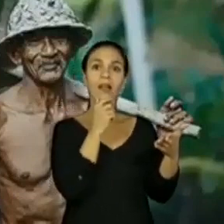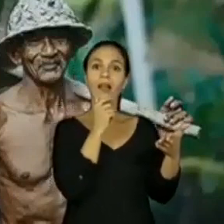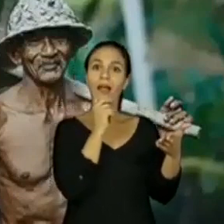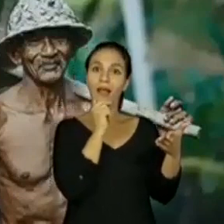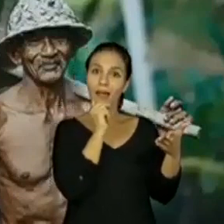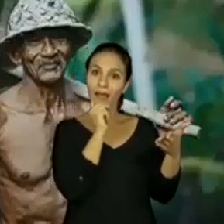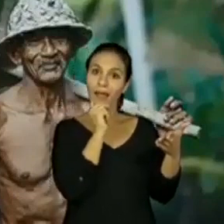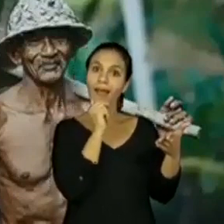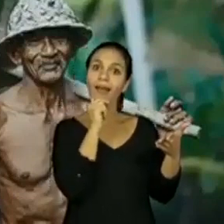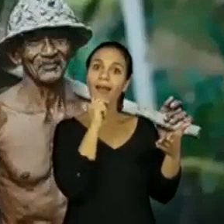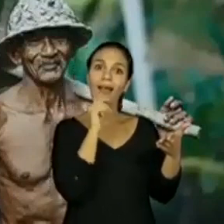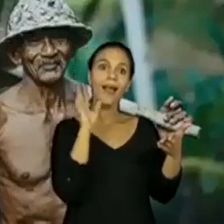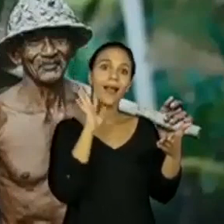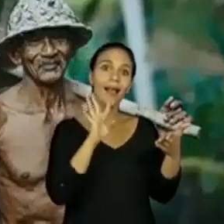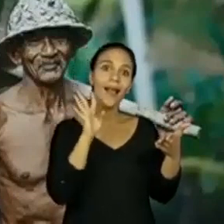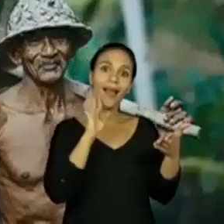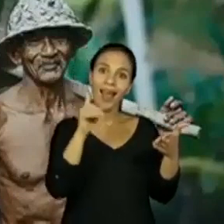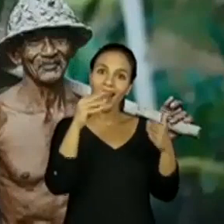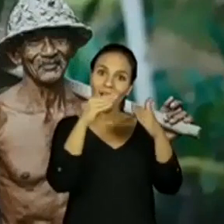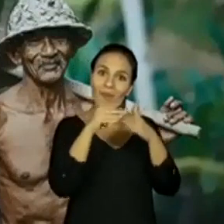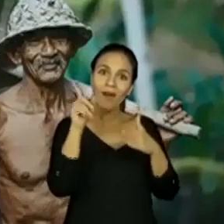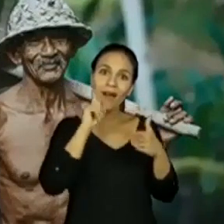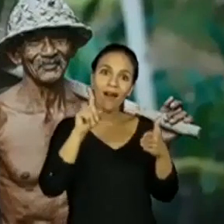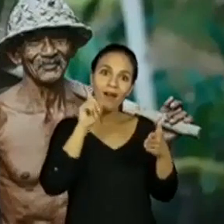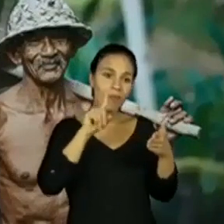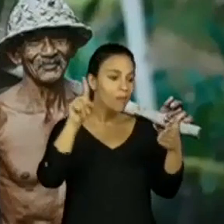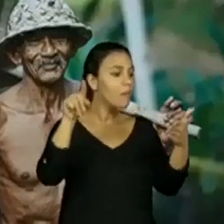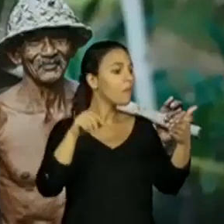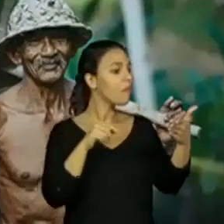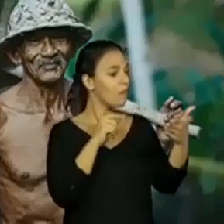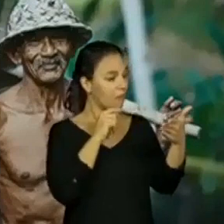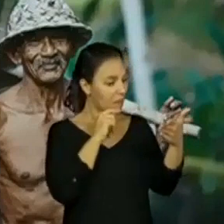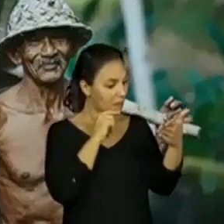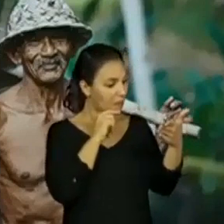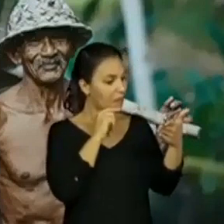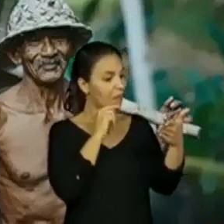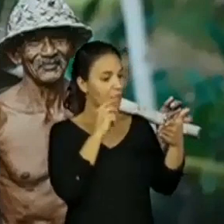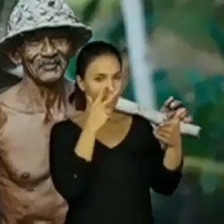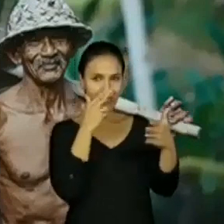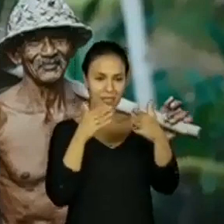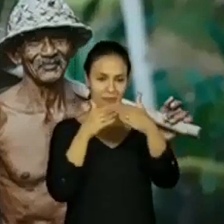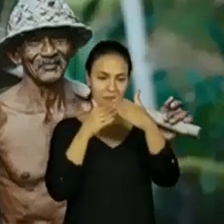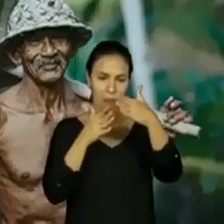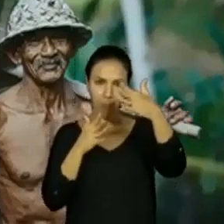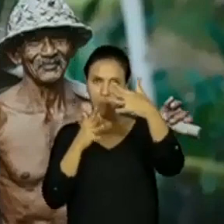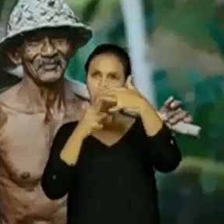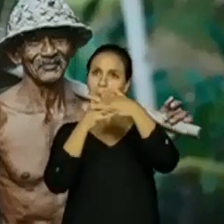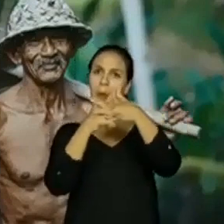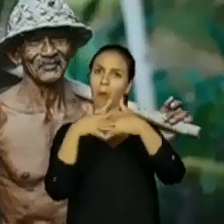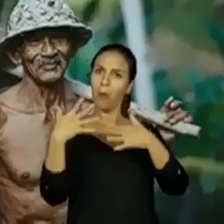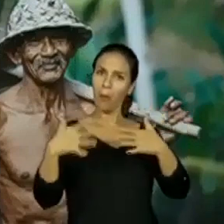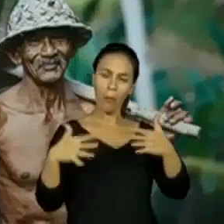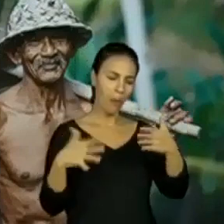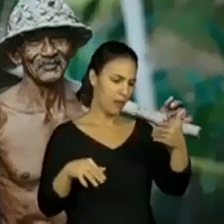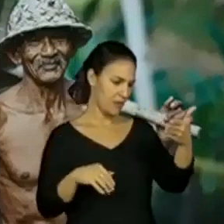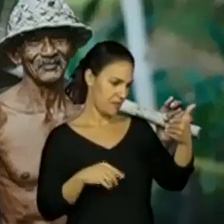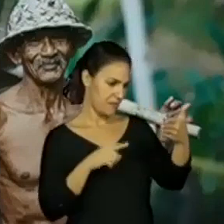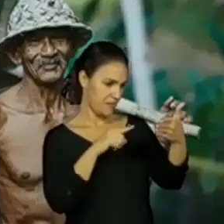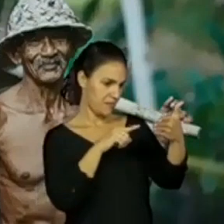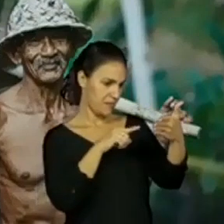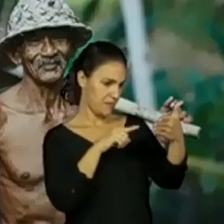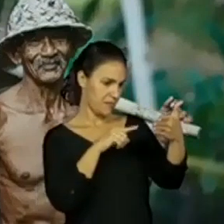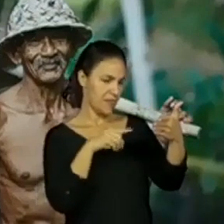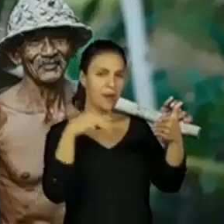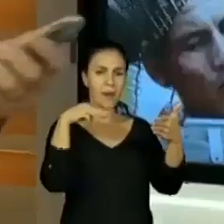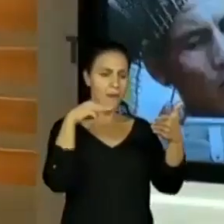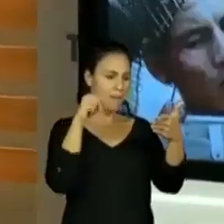Estamos ultrapassando fronteiras. Perfeito. Maria Alejandre, Espanha e Parda. Por